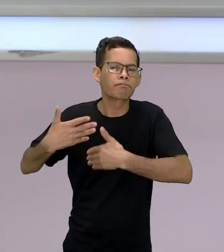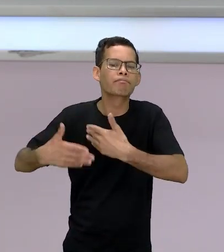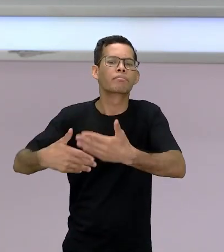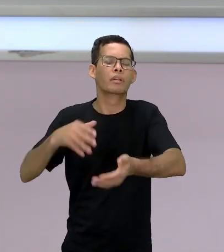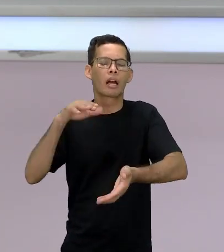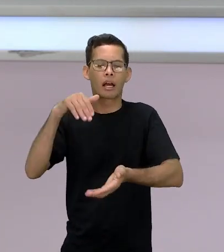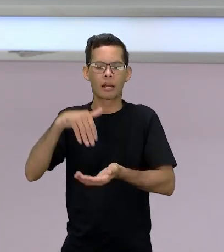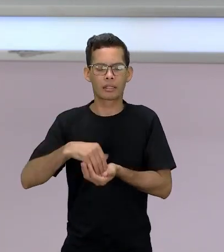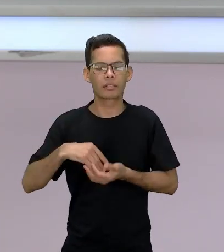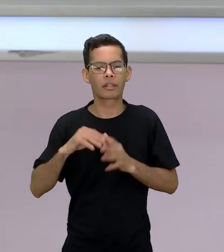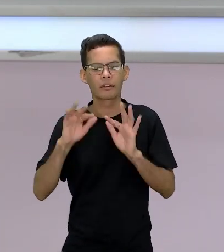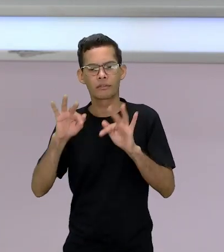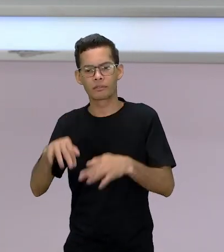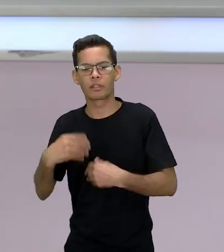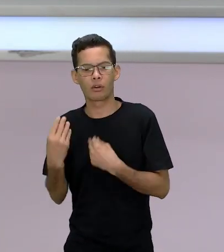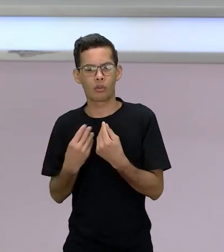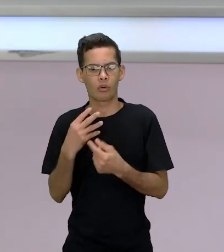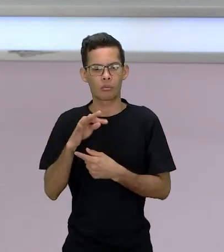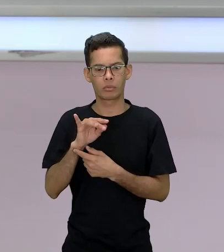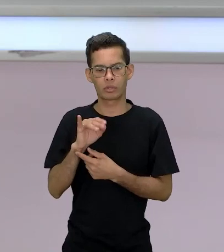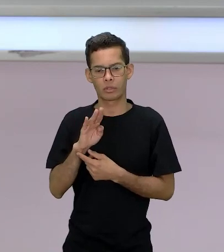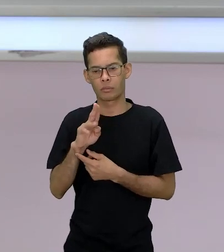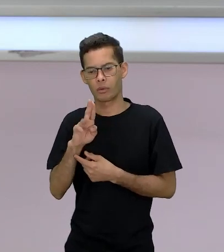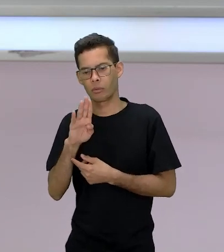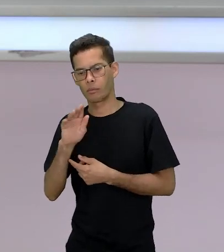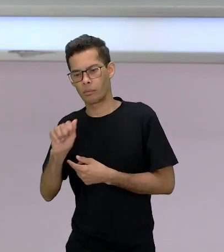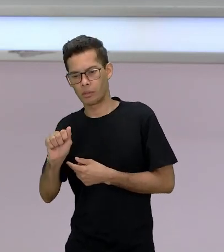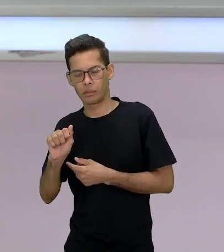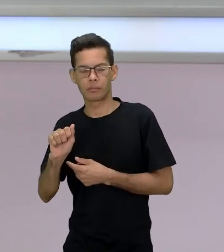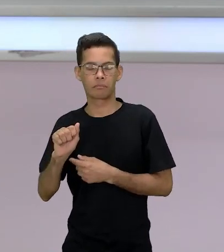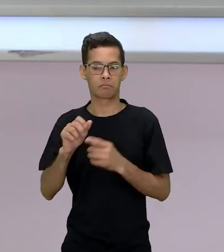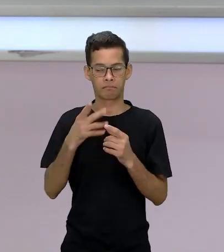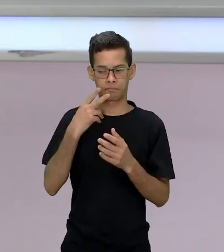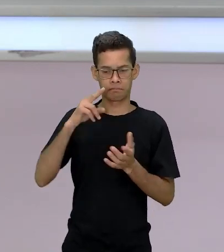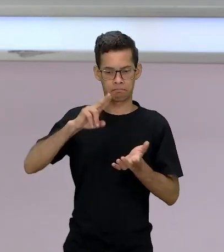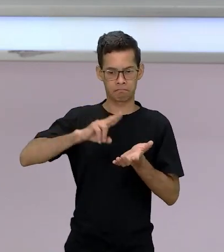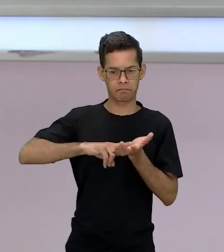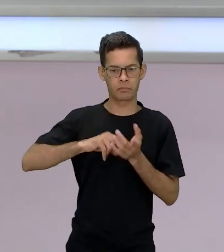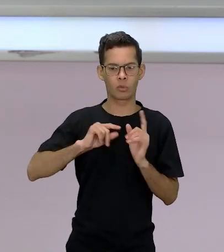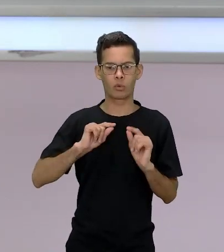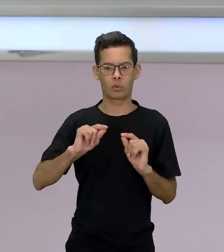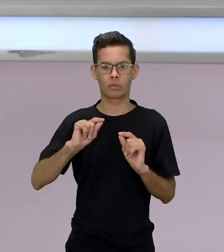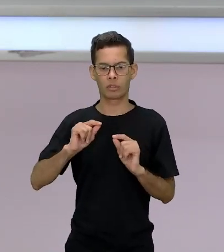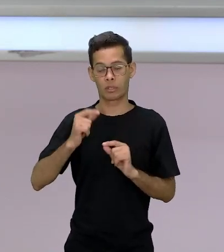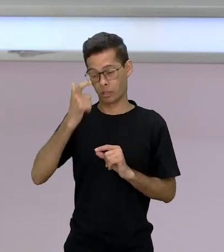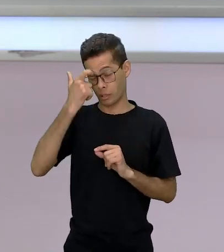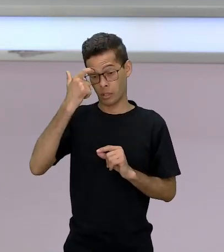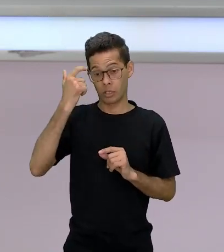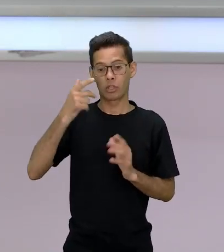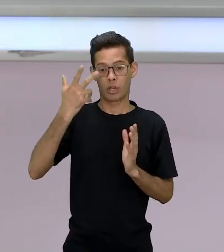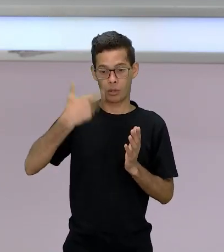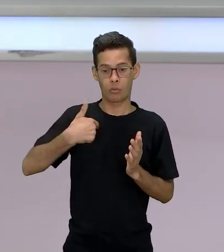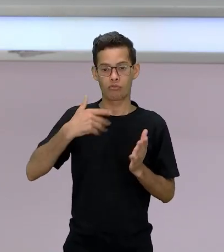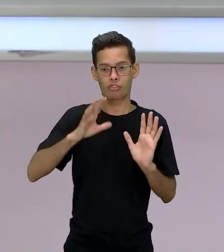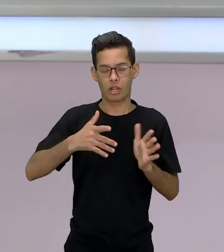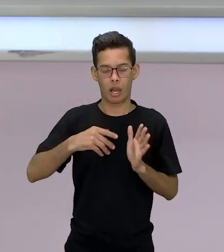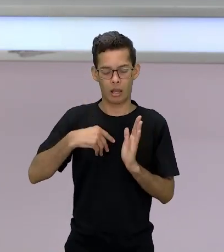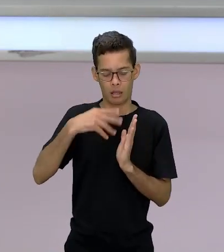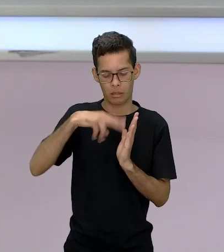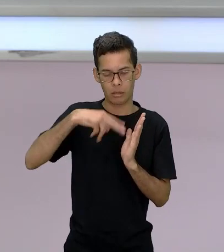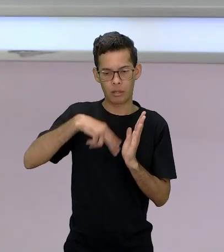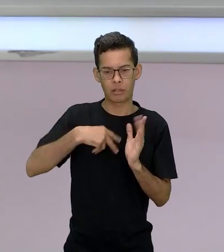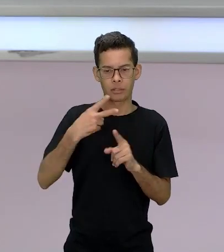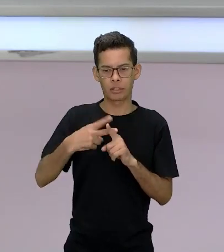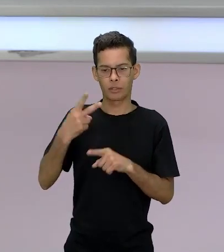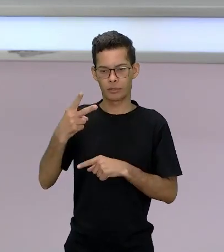um final aí para a Tituba. Eu confesso que eu... é a segunda vez que eu leio o livro, e